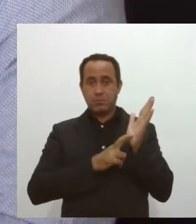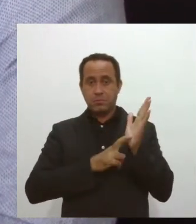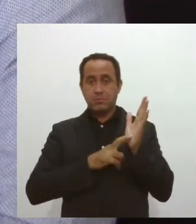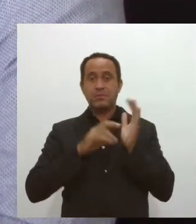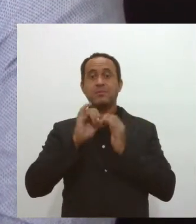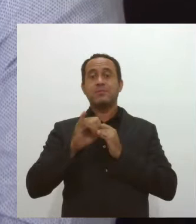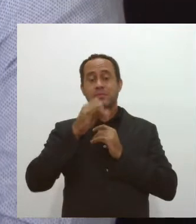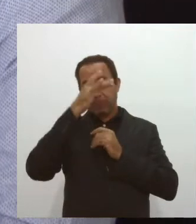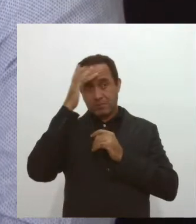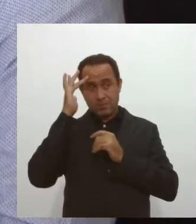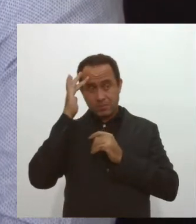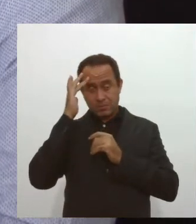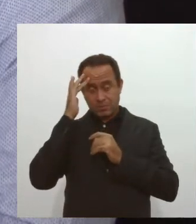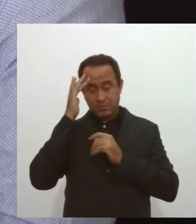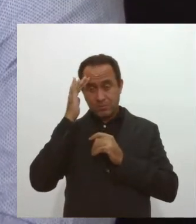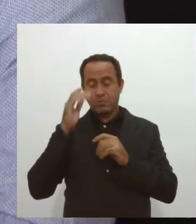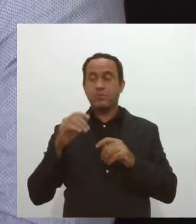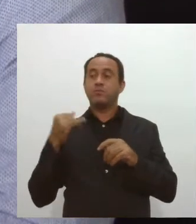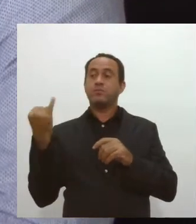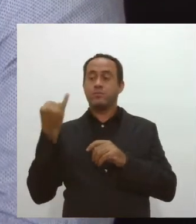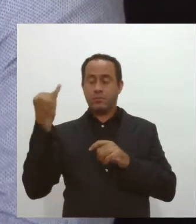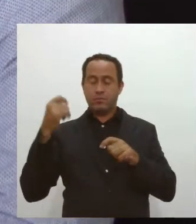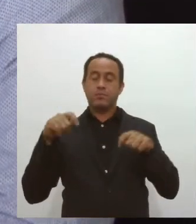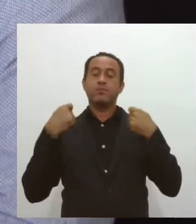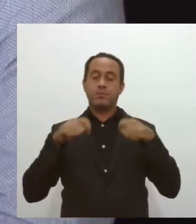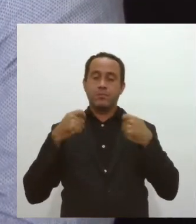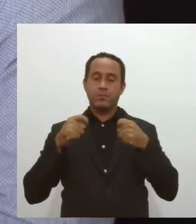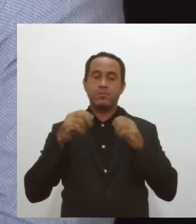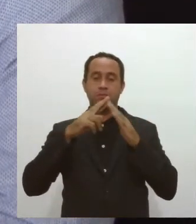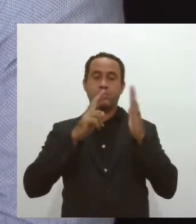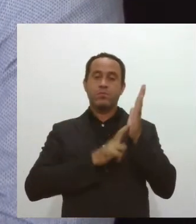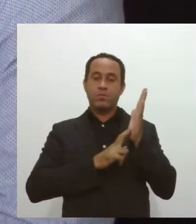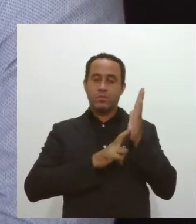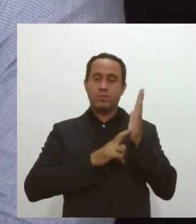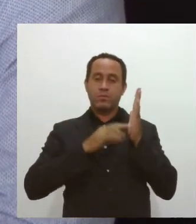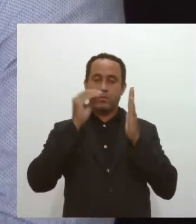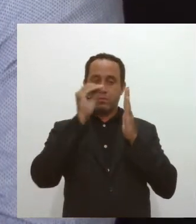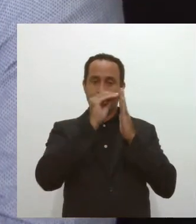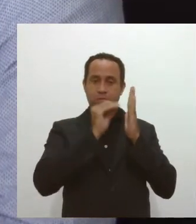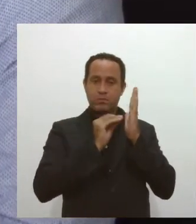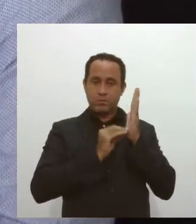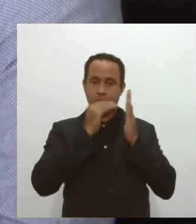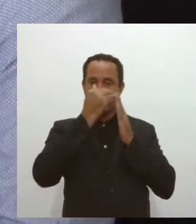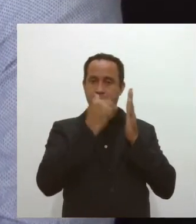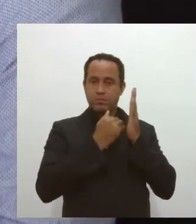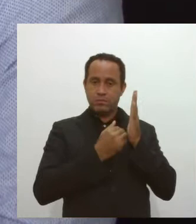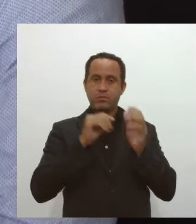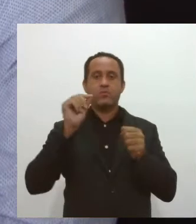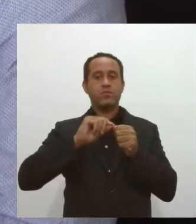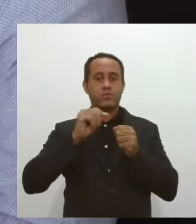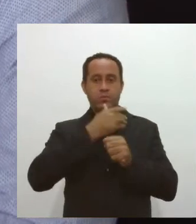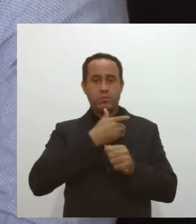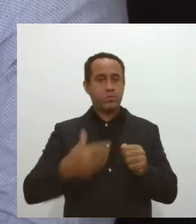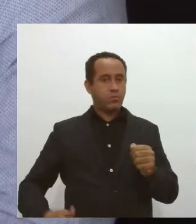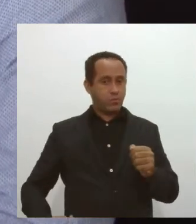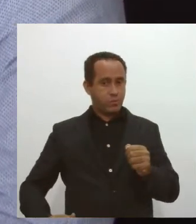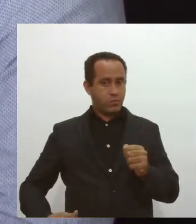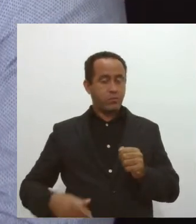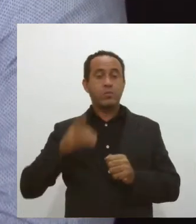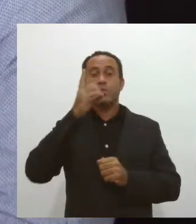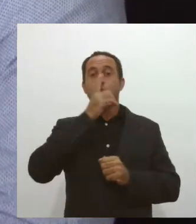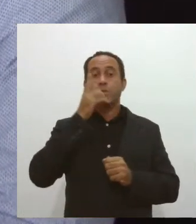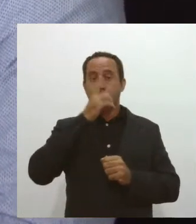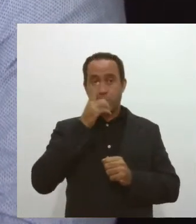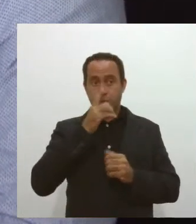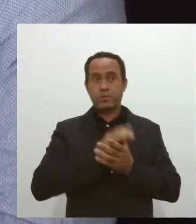aqueles que foram considerados essenciais estavam cumprindo todas as medidas sanitárias que foram estabelecidas. No domingo,